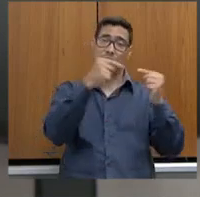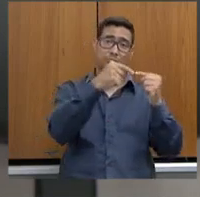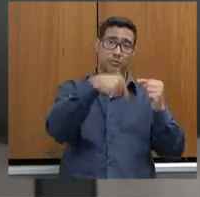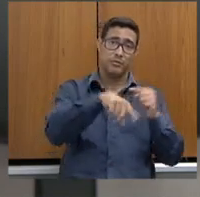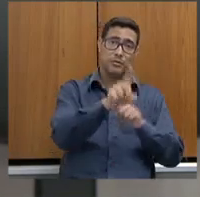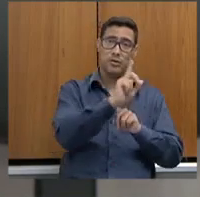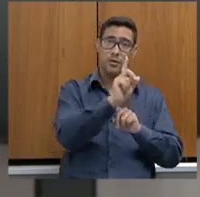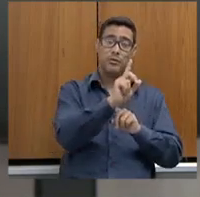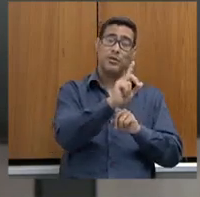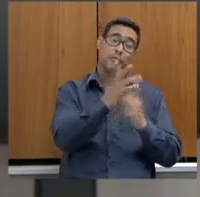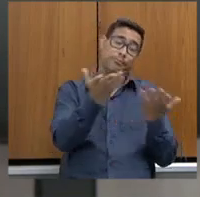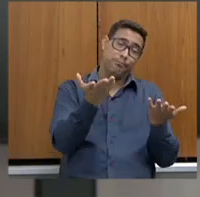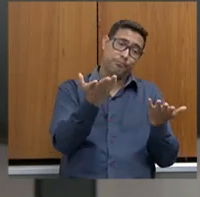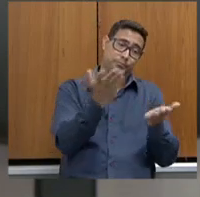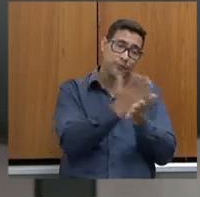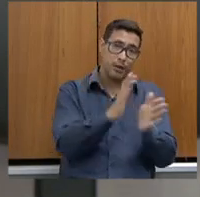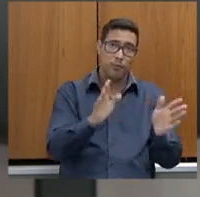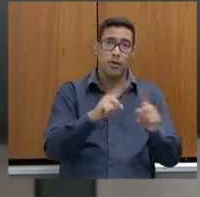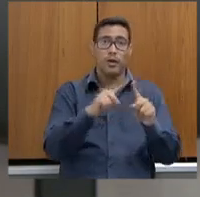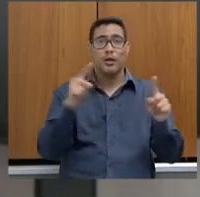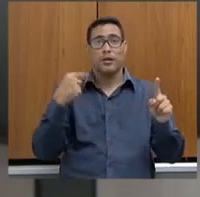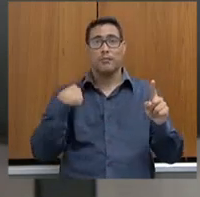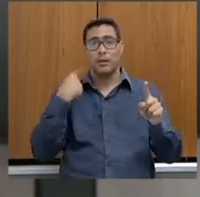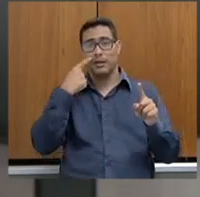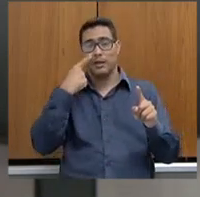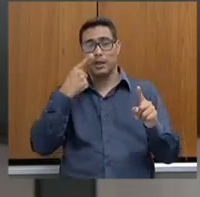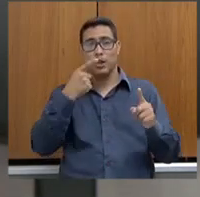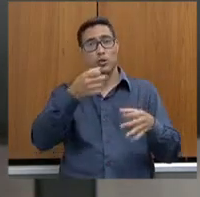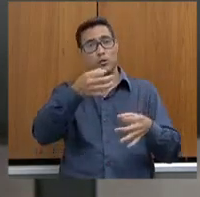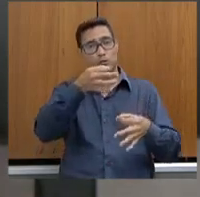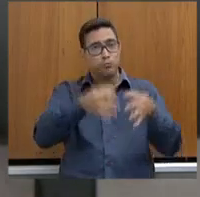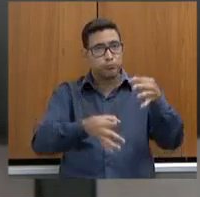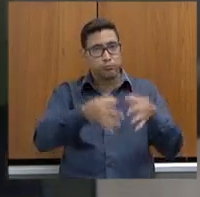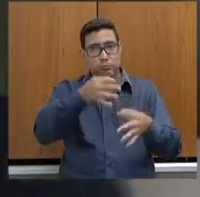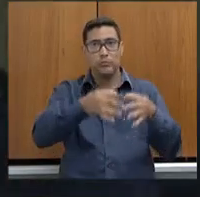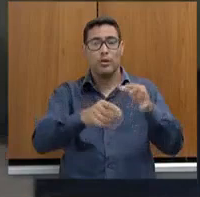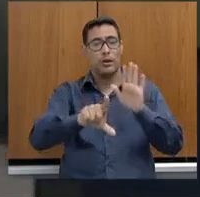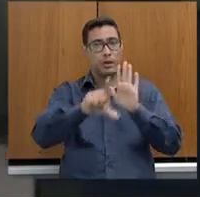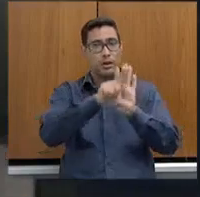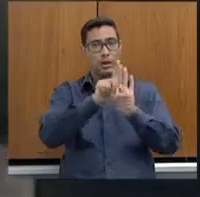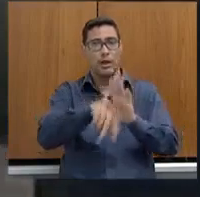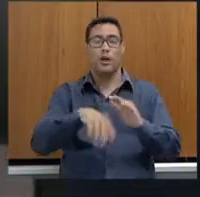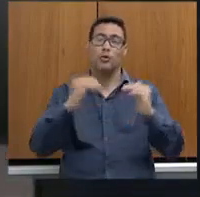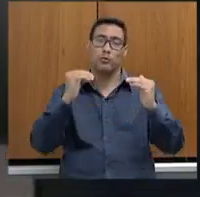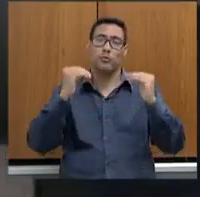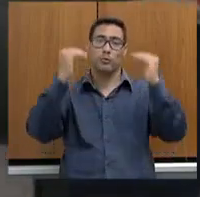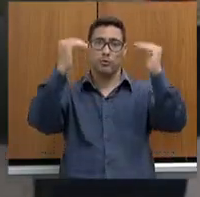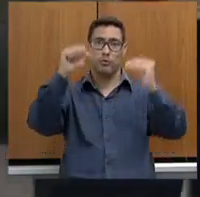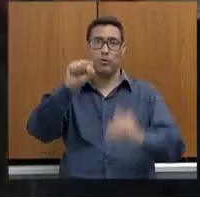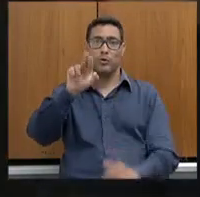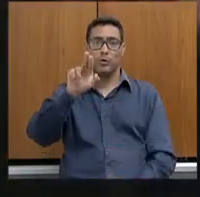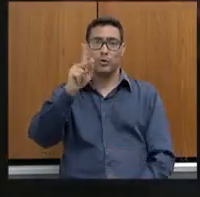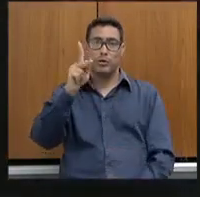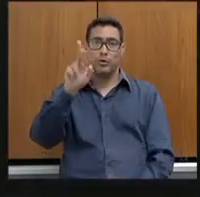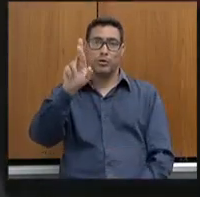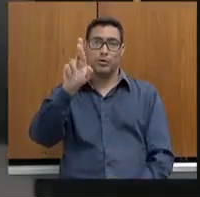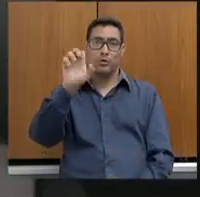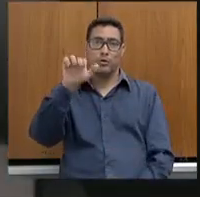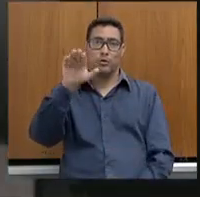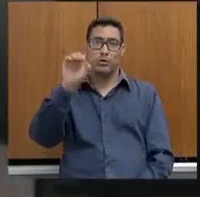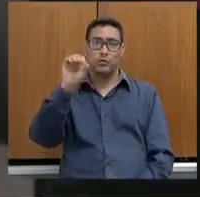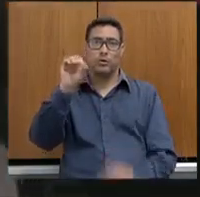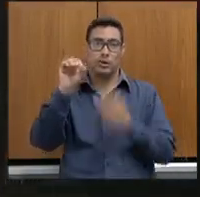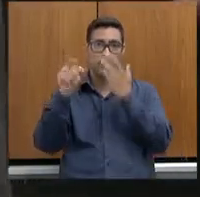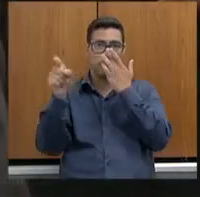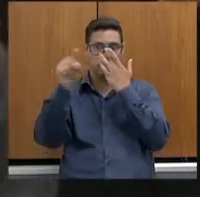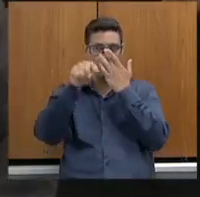dá, não, porque quem julga a lei inconstitucional é o Supremo, não é também, e o senhor conhece melhor do que eu, que o senhor foi promotor durante três anos,